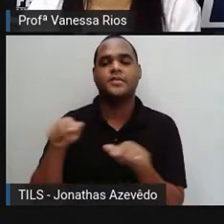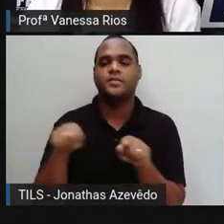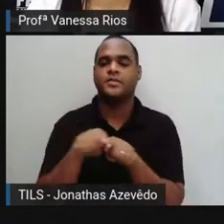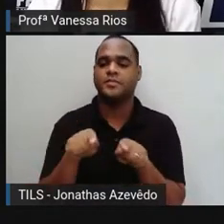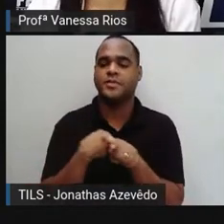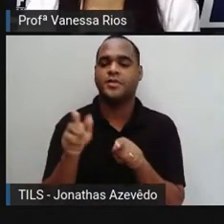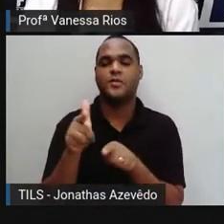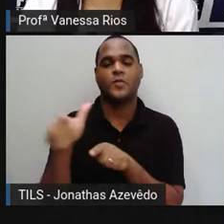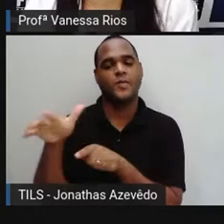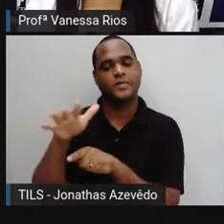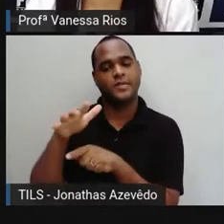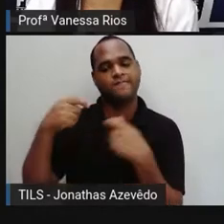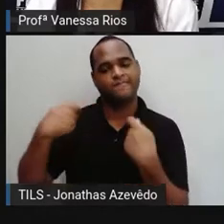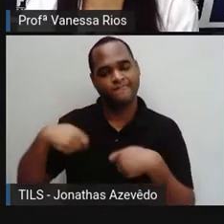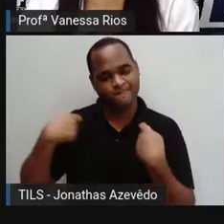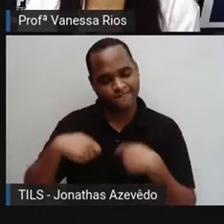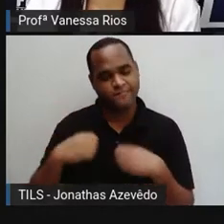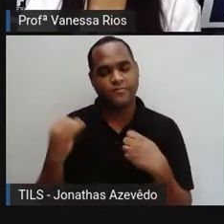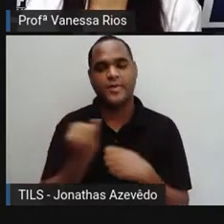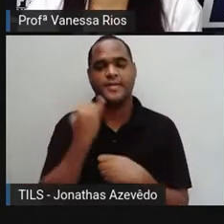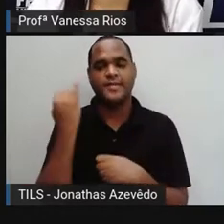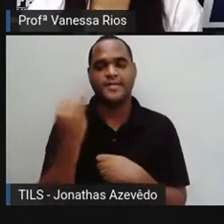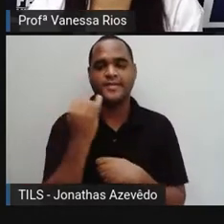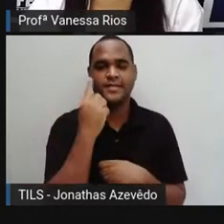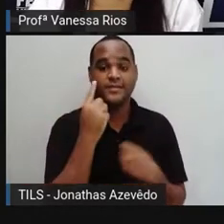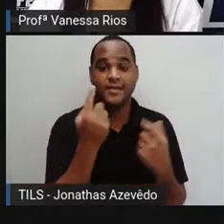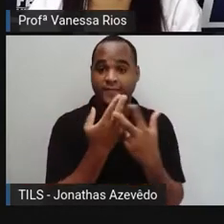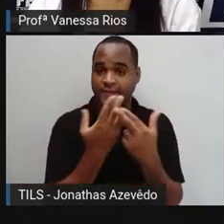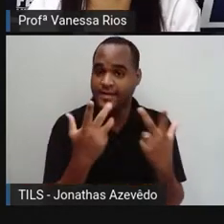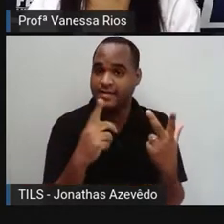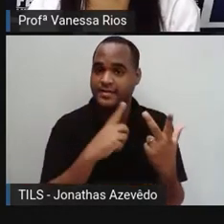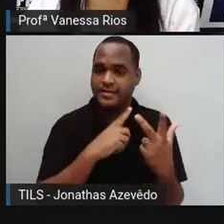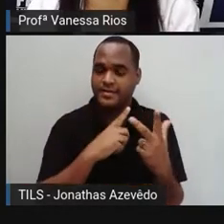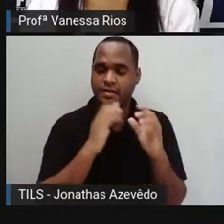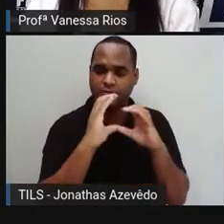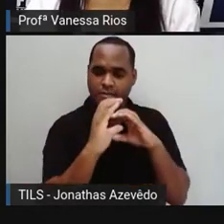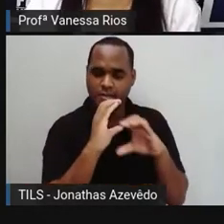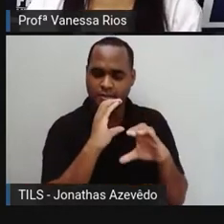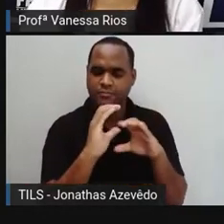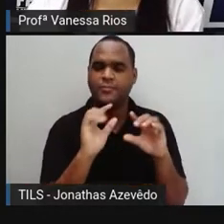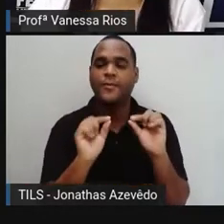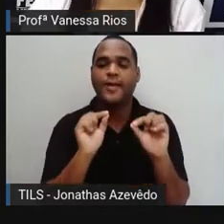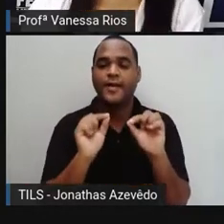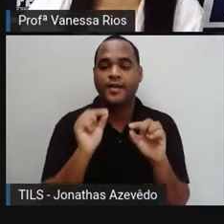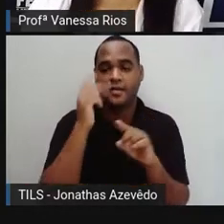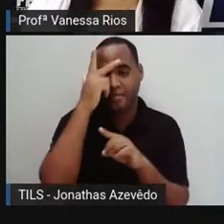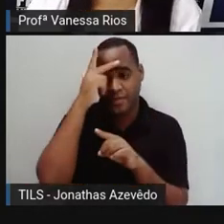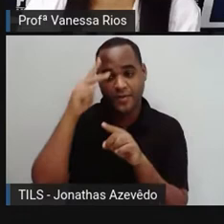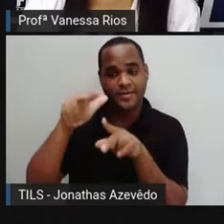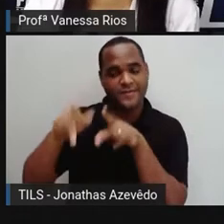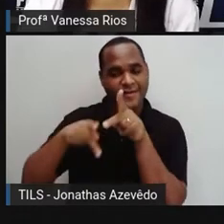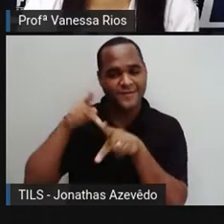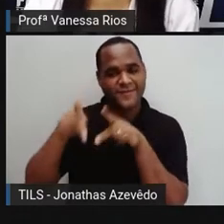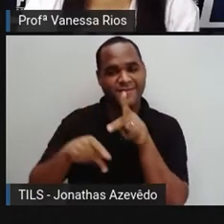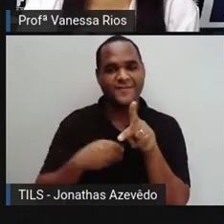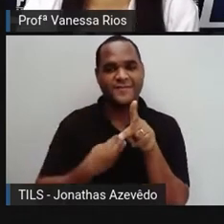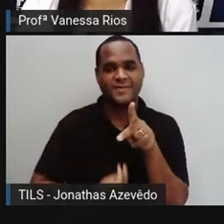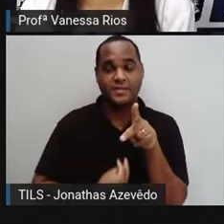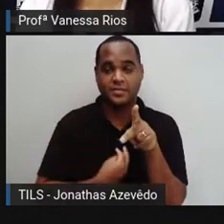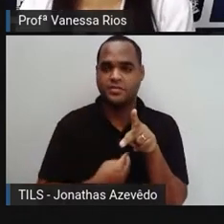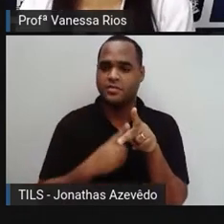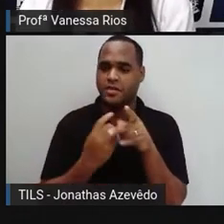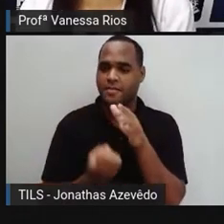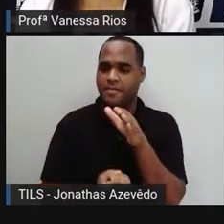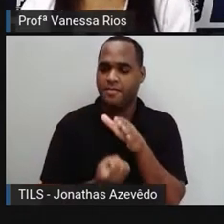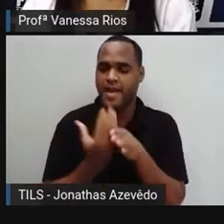às necessidades, ao atendimento das necessidades de comunicação dos seres humanos, surgiram aí